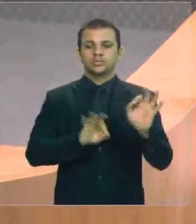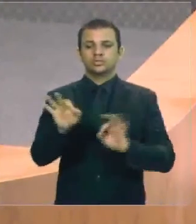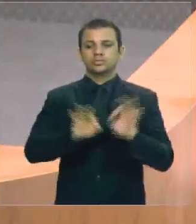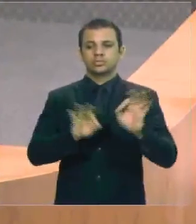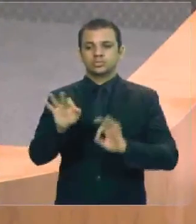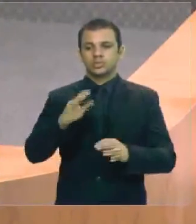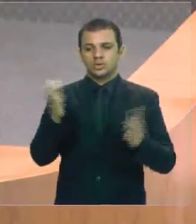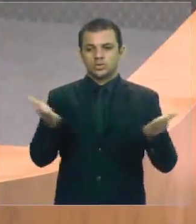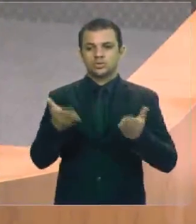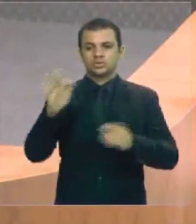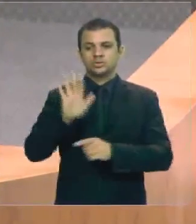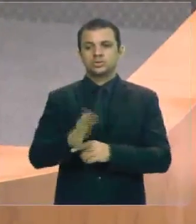e convido-os a todos vocês. Muito obrigado. Obrigado. Obrigado.